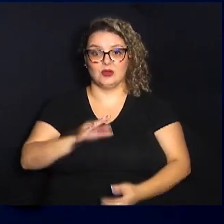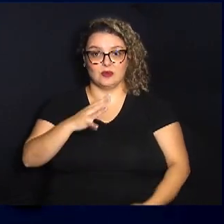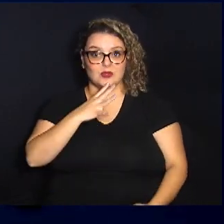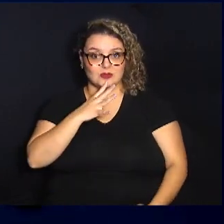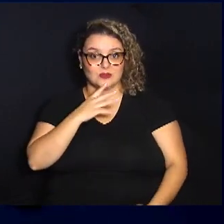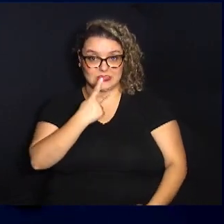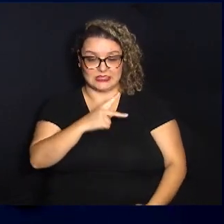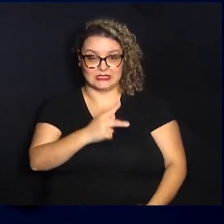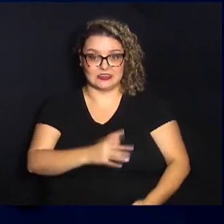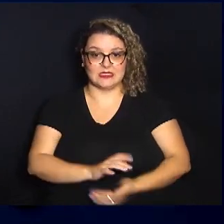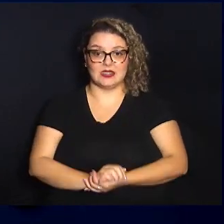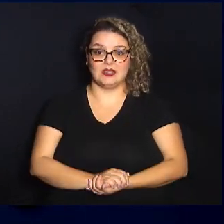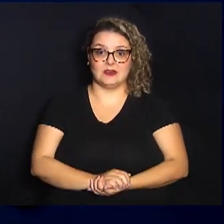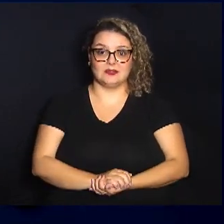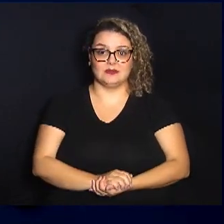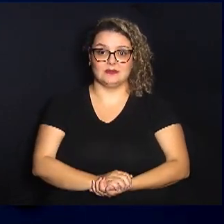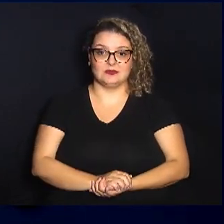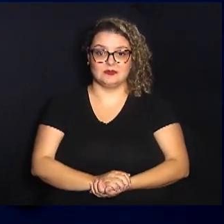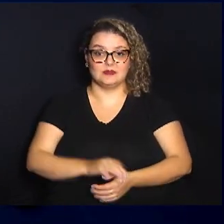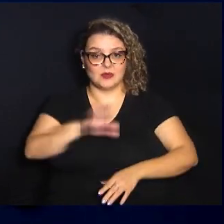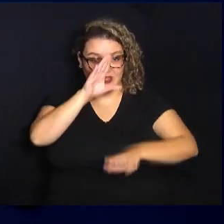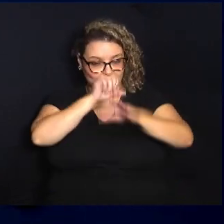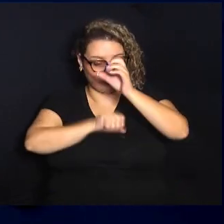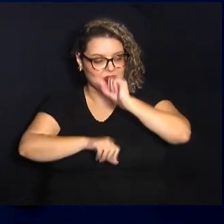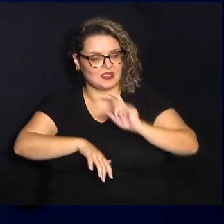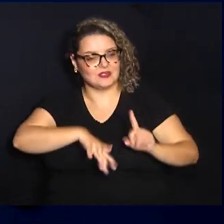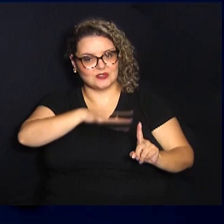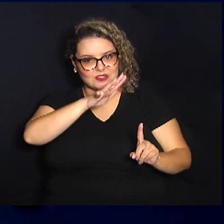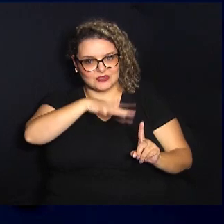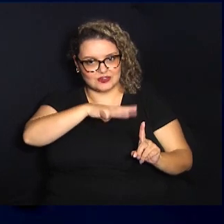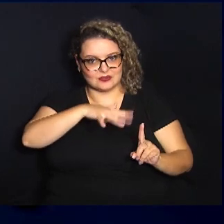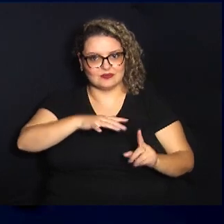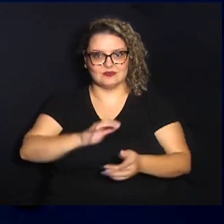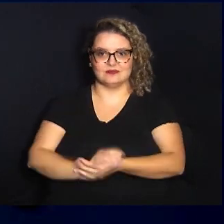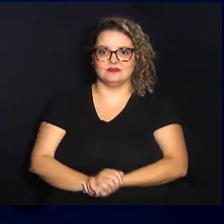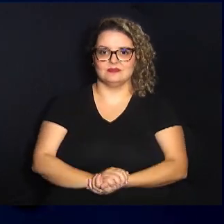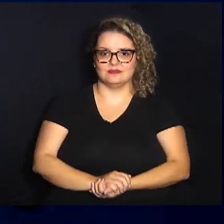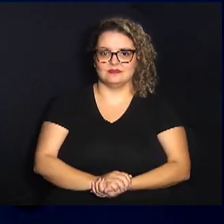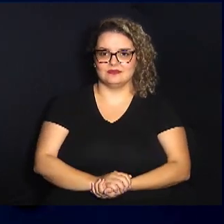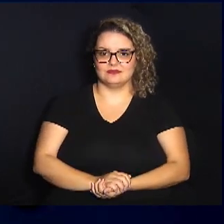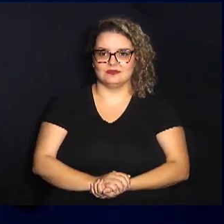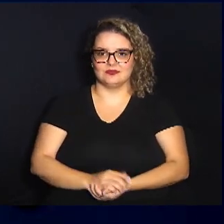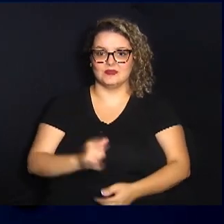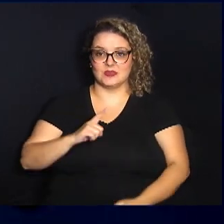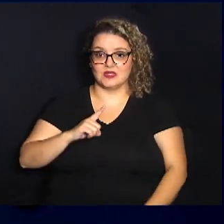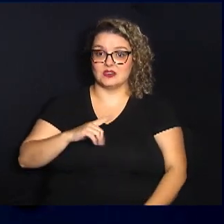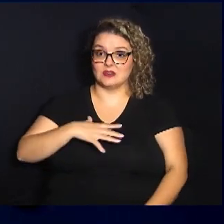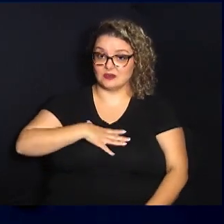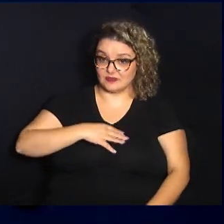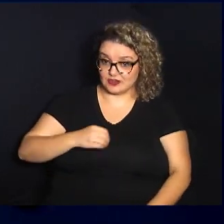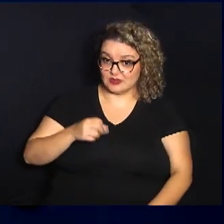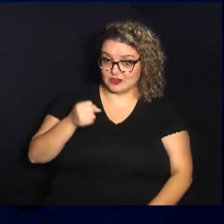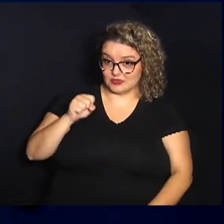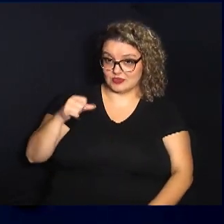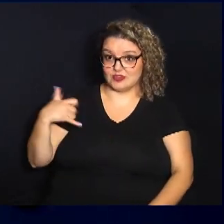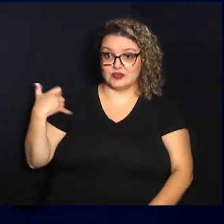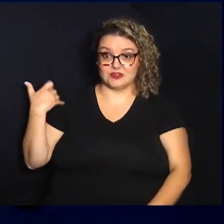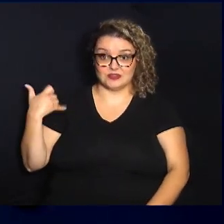eu aprendi a admirá-lo eu tenho um filho de oito anos